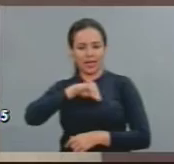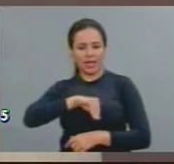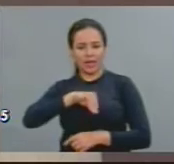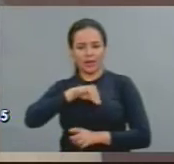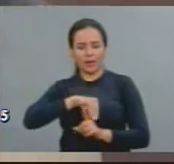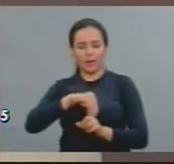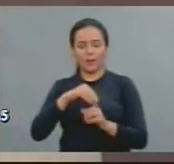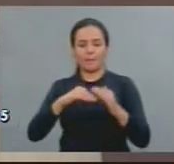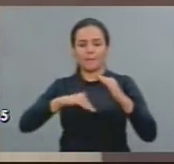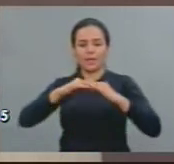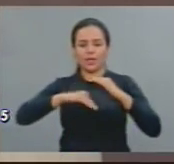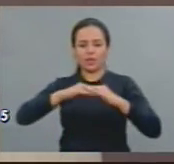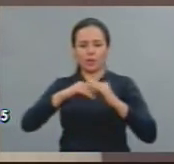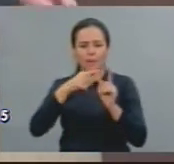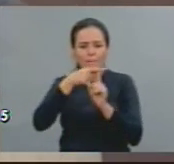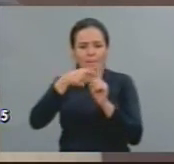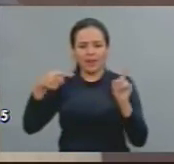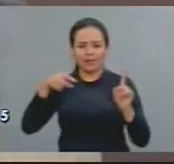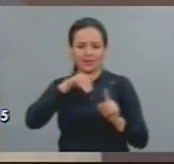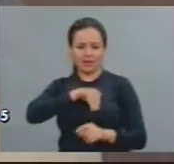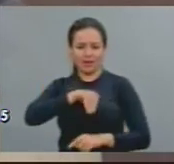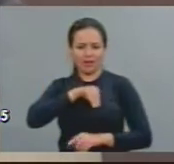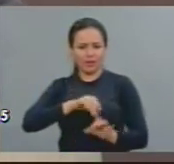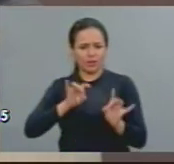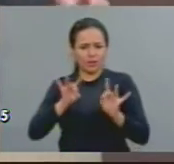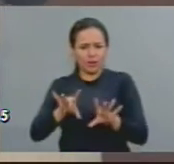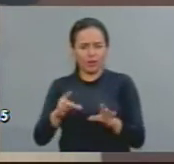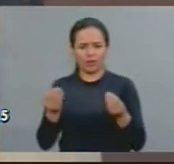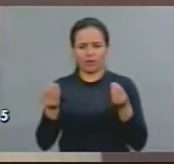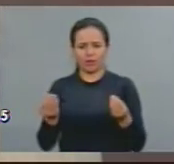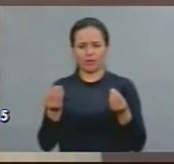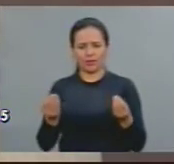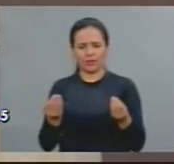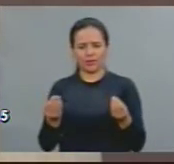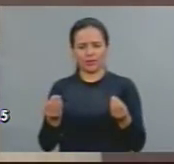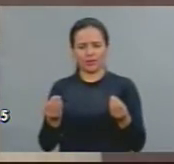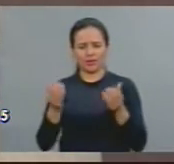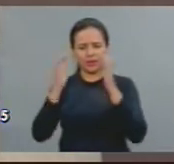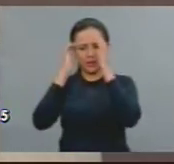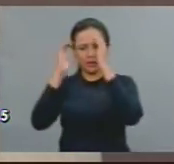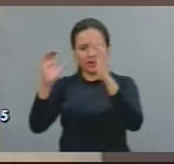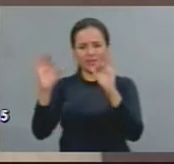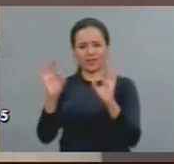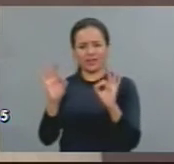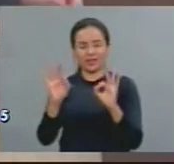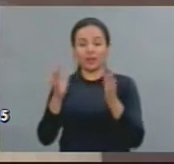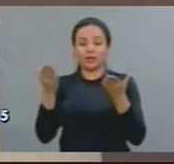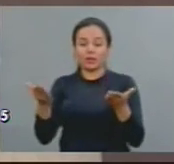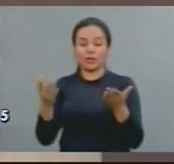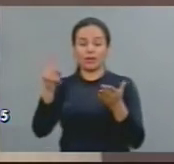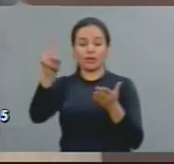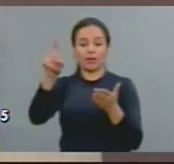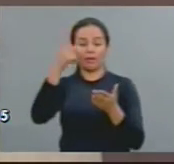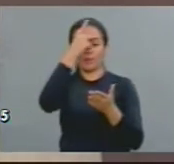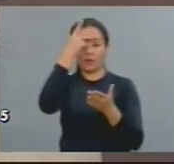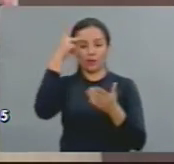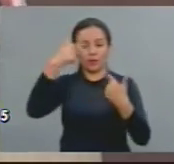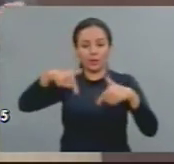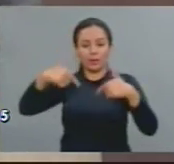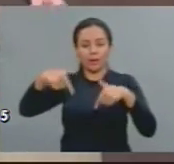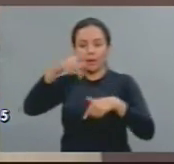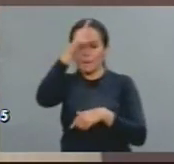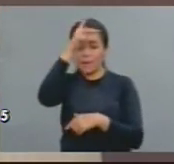salário mínimo. E, até agora, os servidores não foram recebidos pelo prefeito. Em